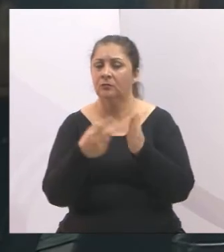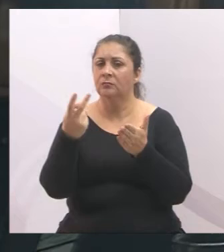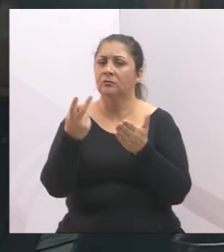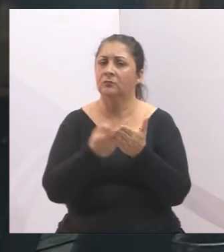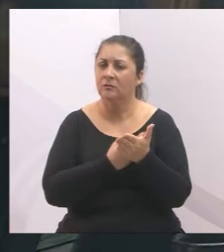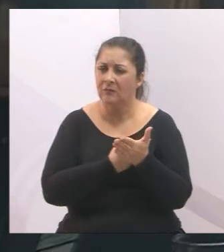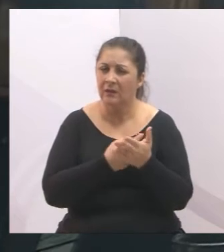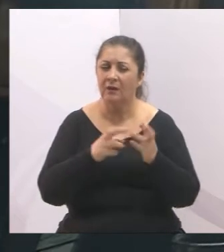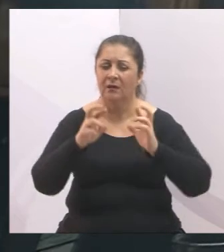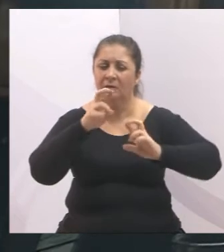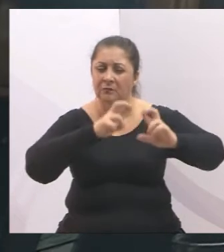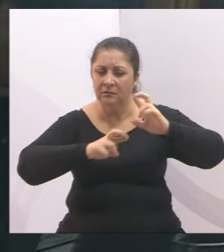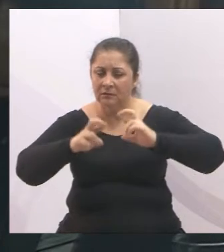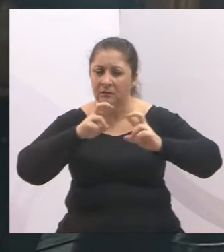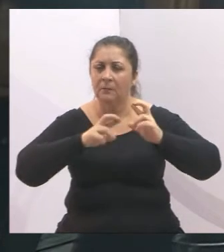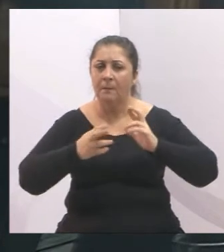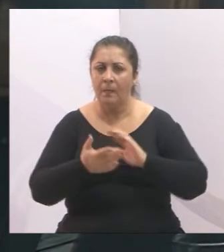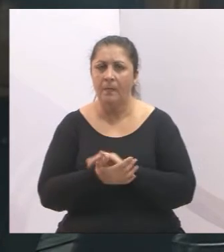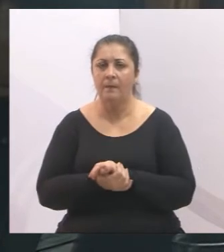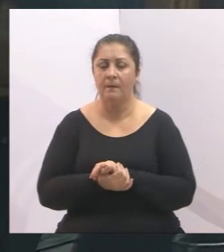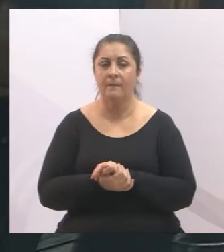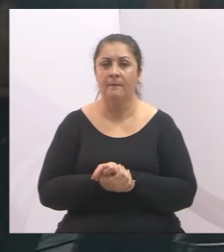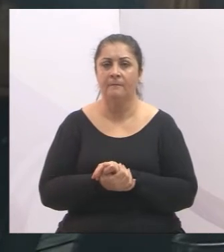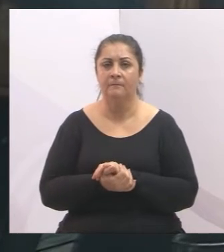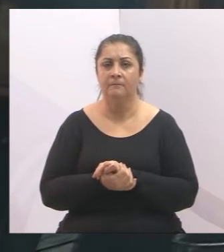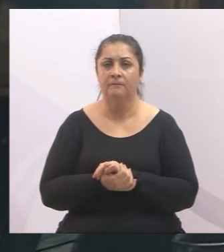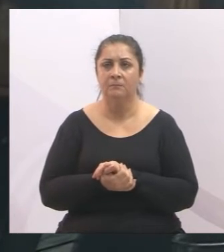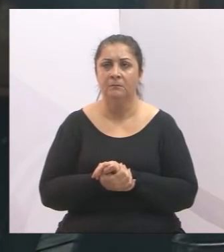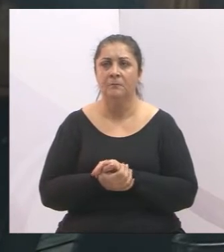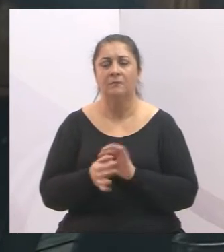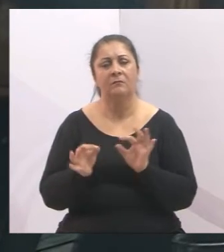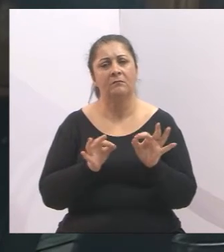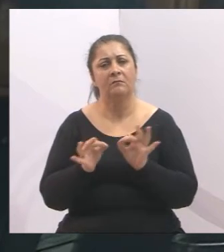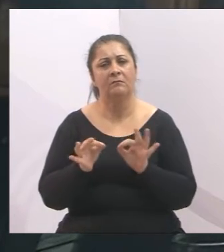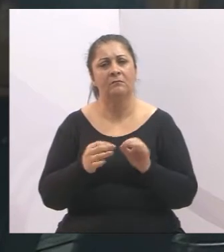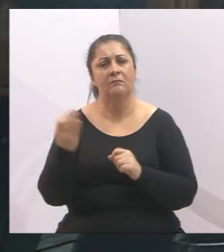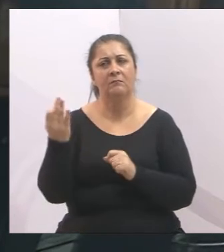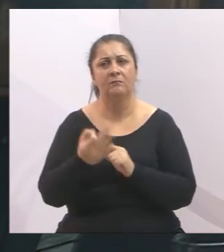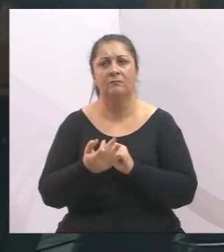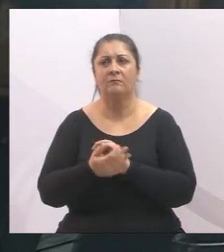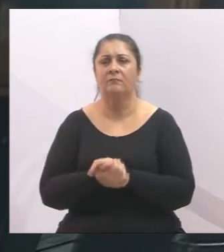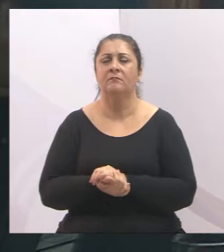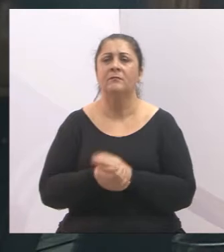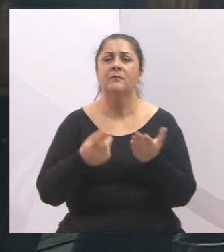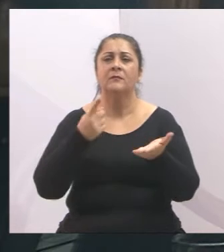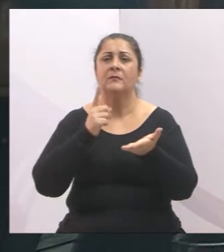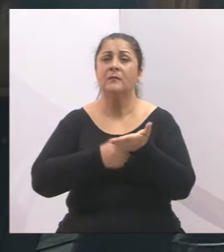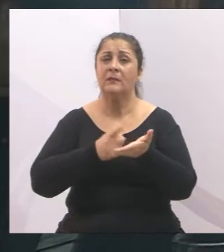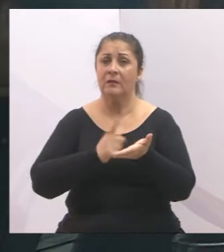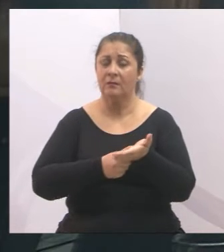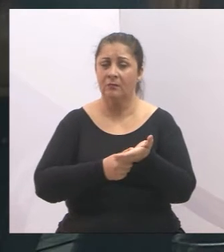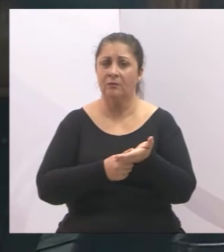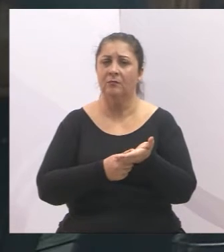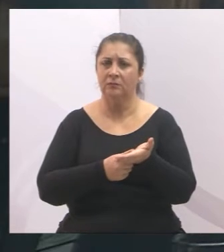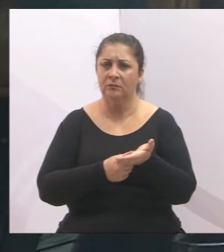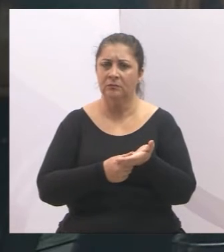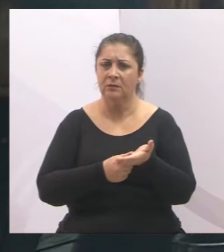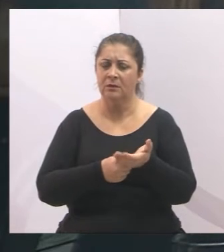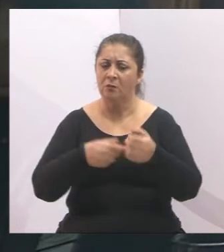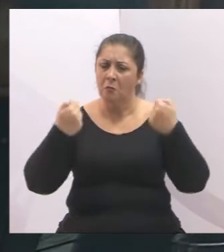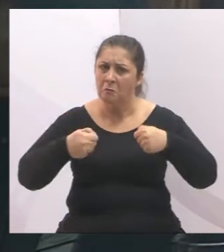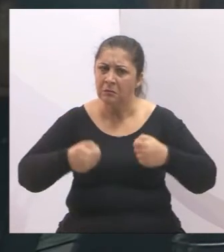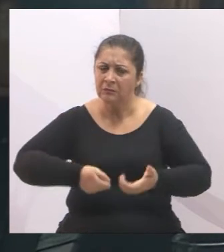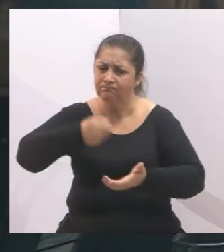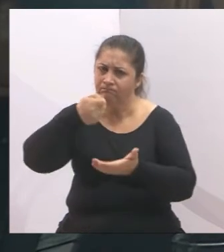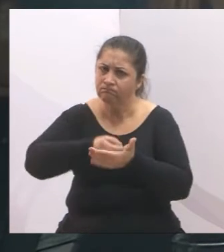uma fiscalização mais apurada seja corrigido, o contrato seja efetivamente exigido da